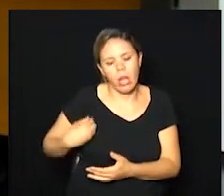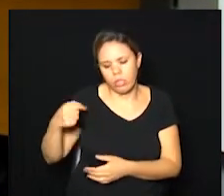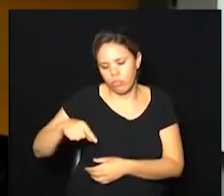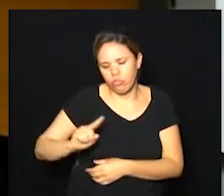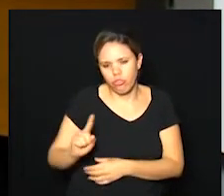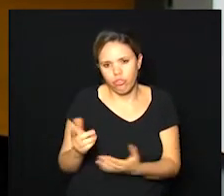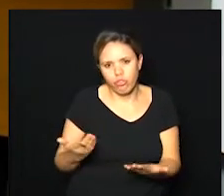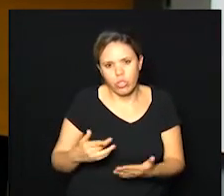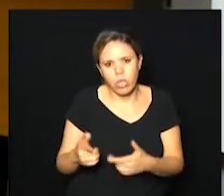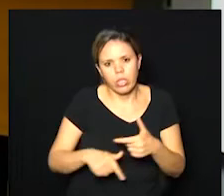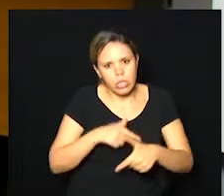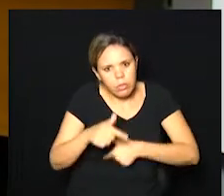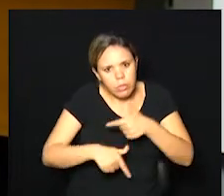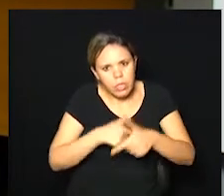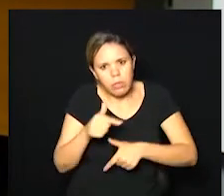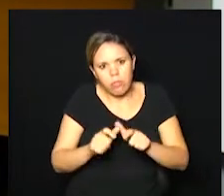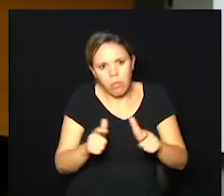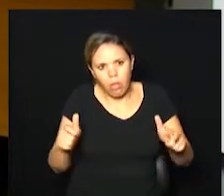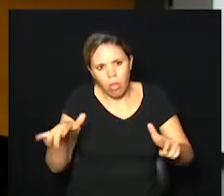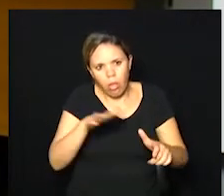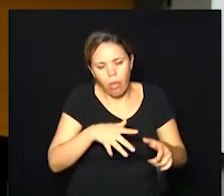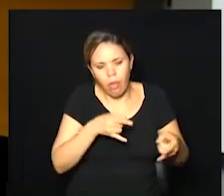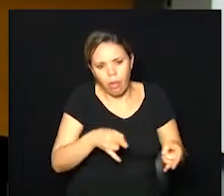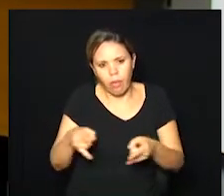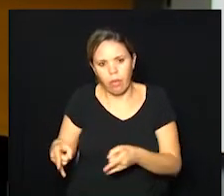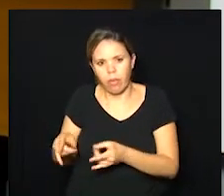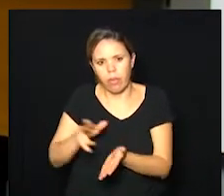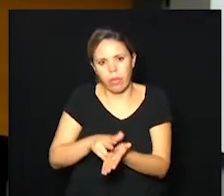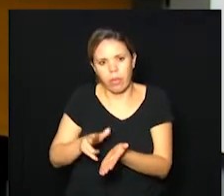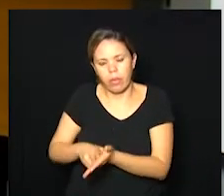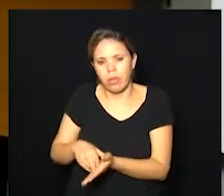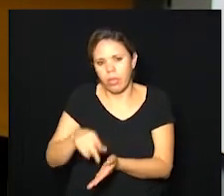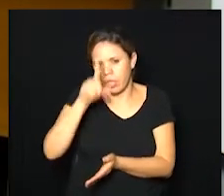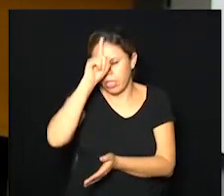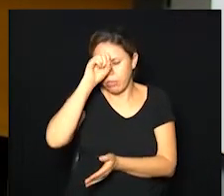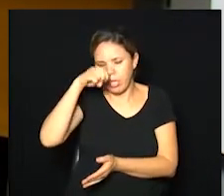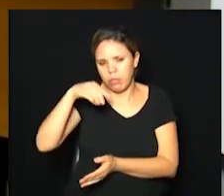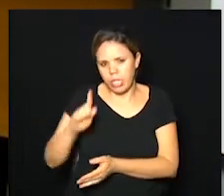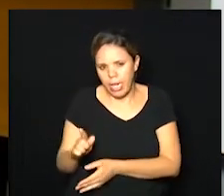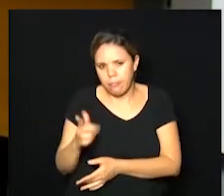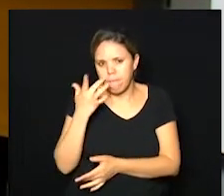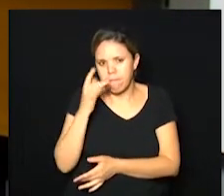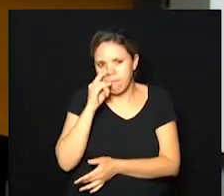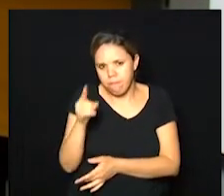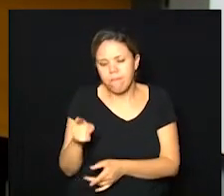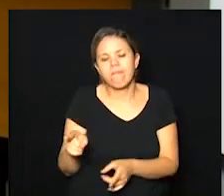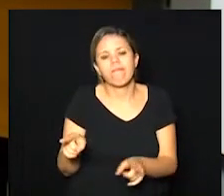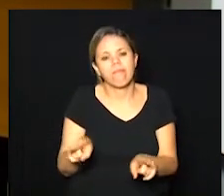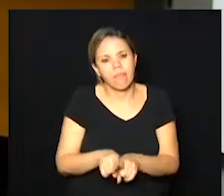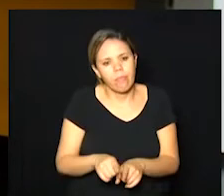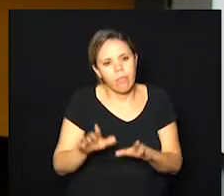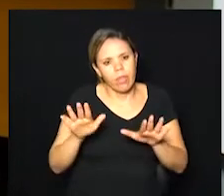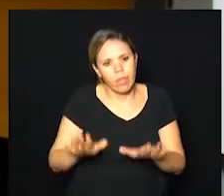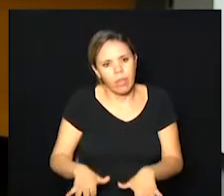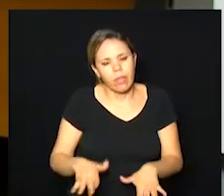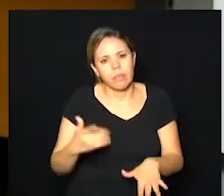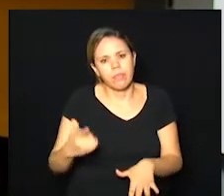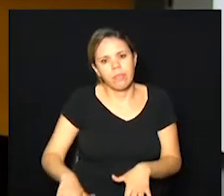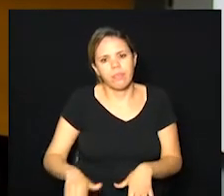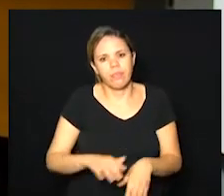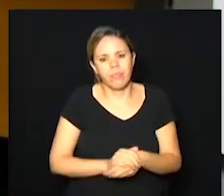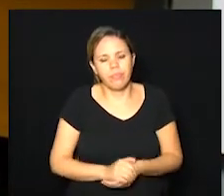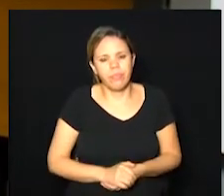trabalho da ampliação dos leitos lá no Mário Gatti Ouro Verde então fica aqui mais uma vez